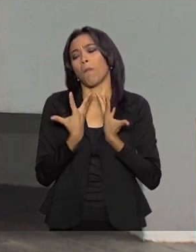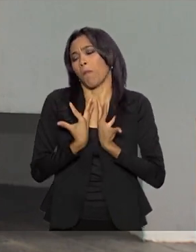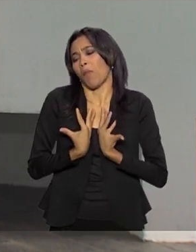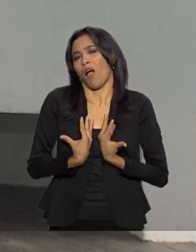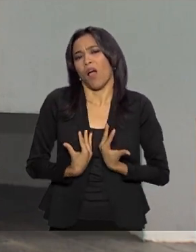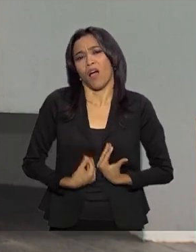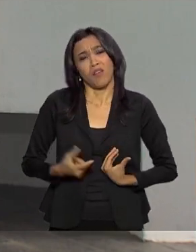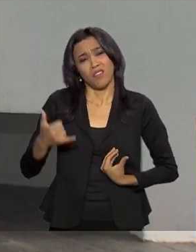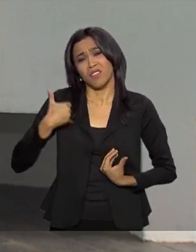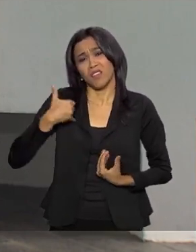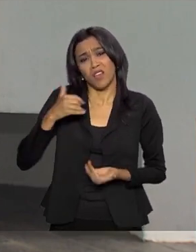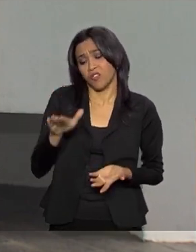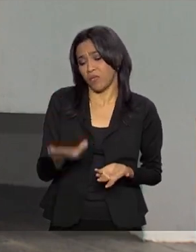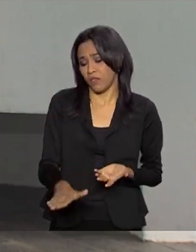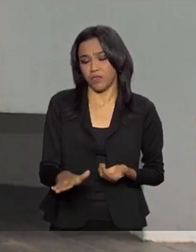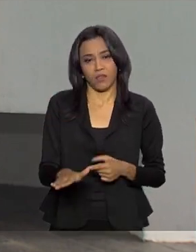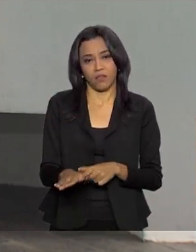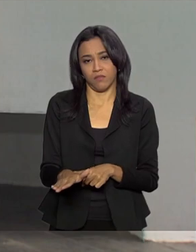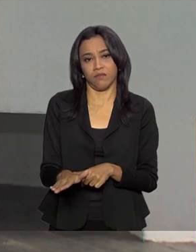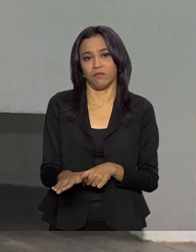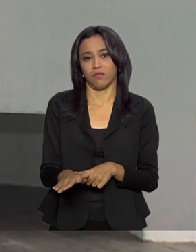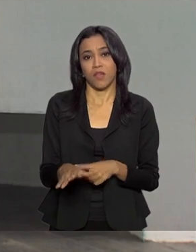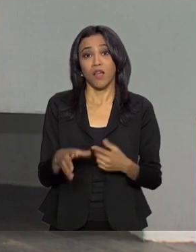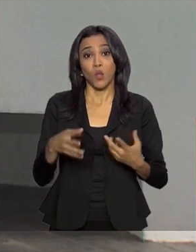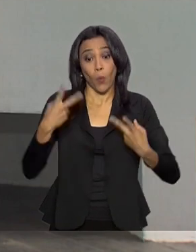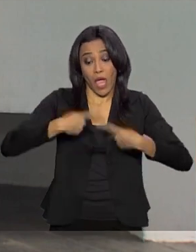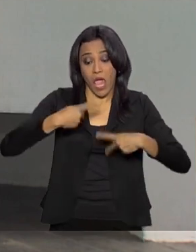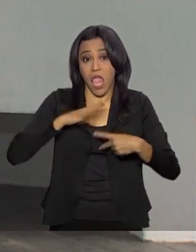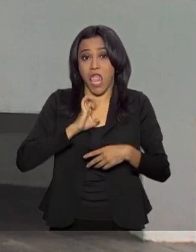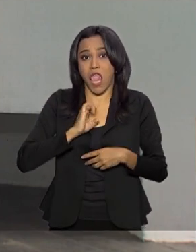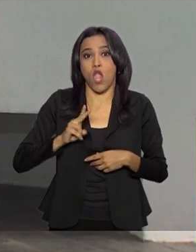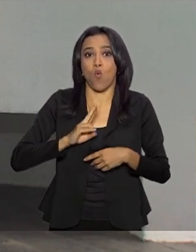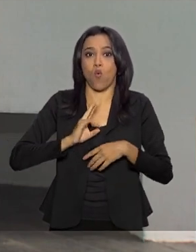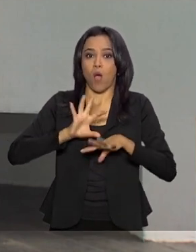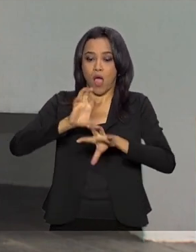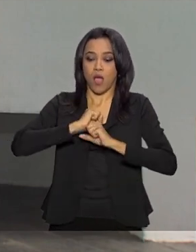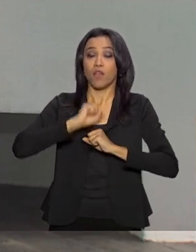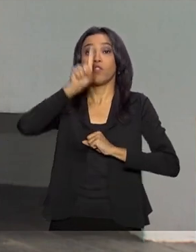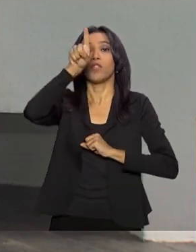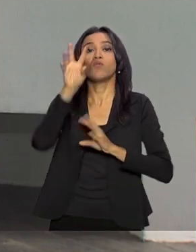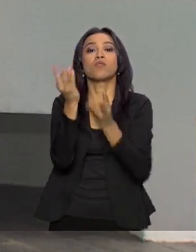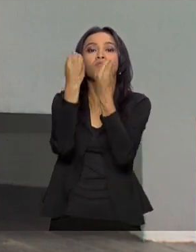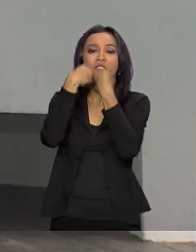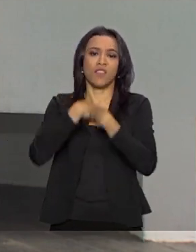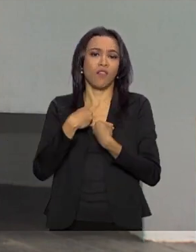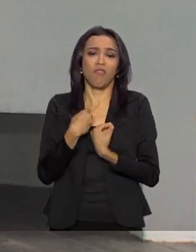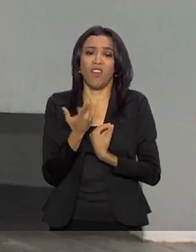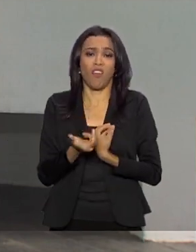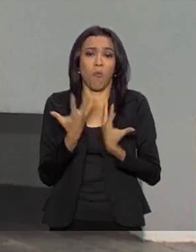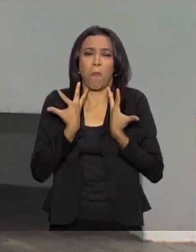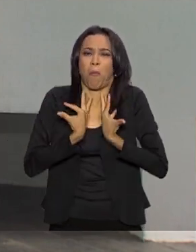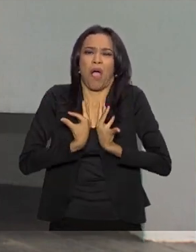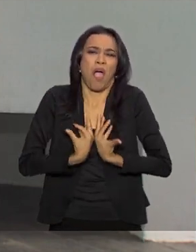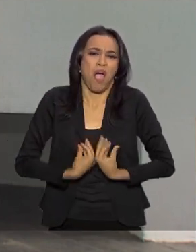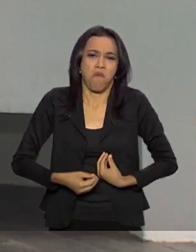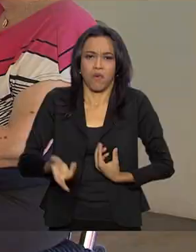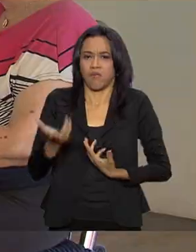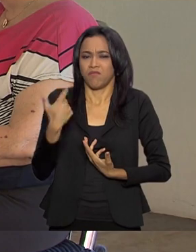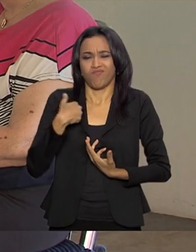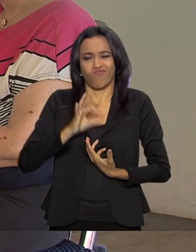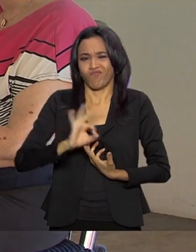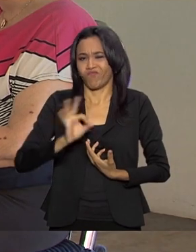tenho desde criança, não é uma coisa que eu adquiri, Deus me deu. Quer dizer, não tenho dificuldade nenhuma em fazer isso.